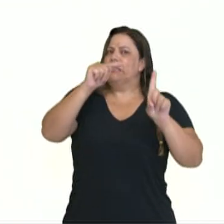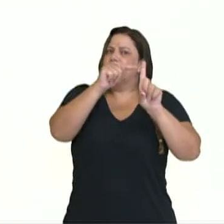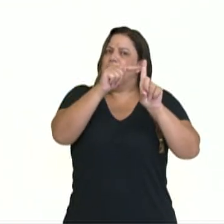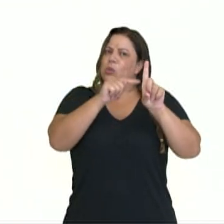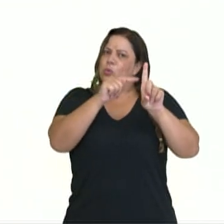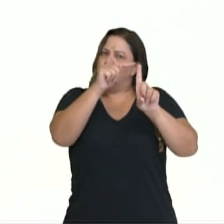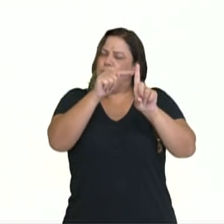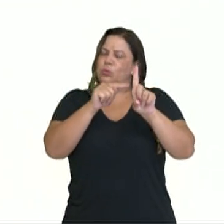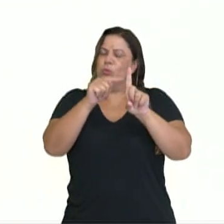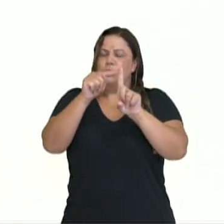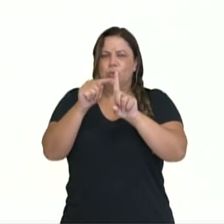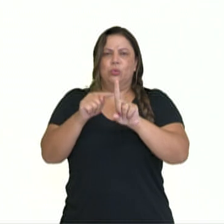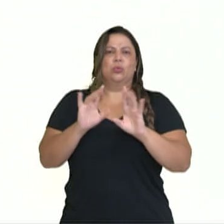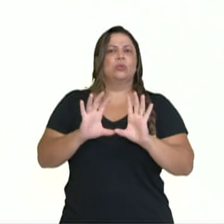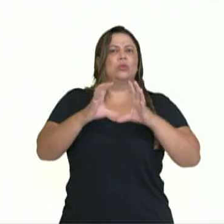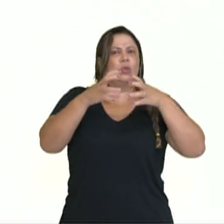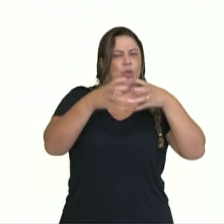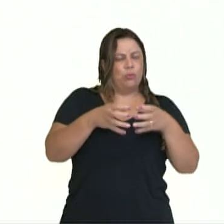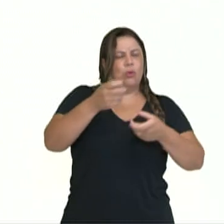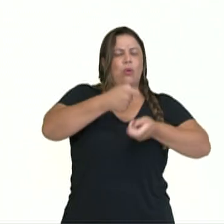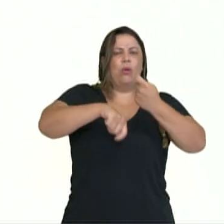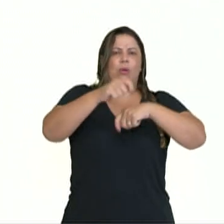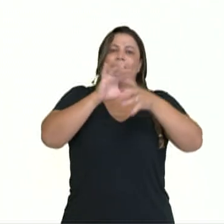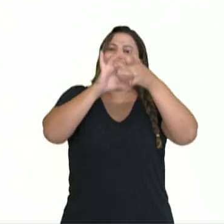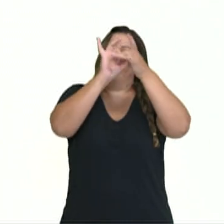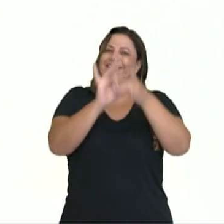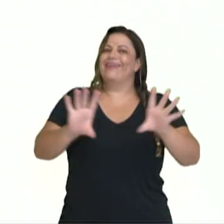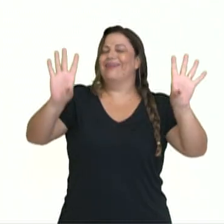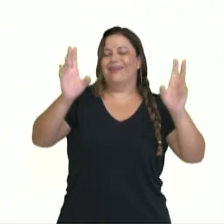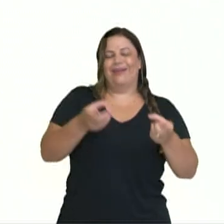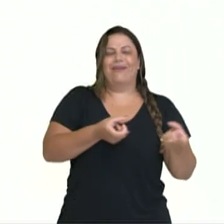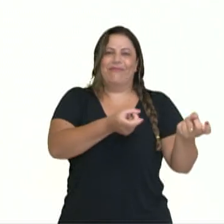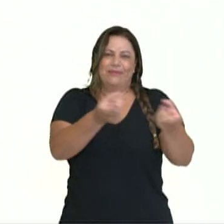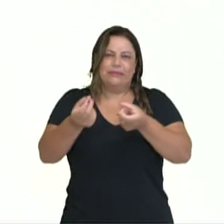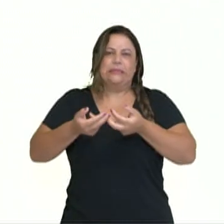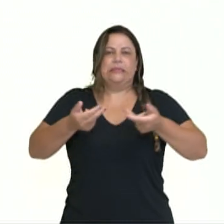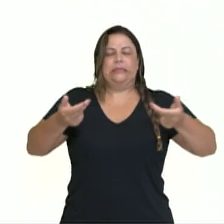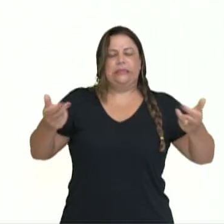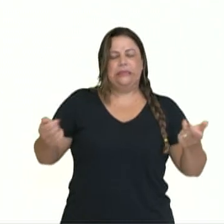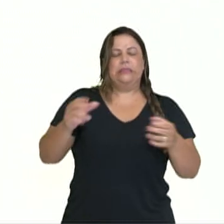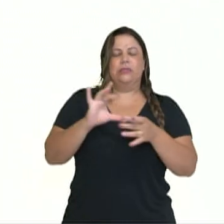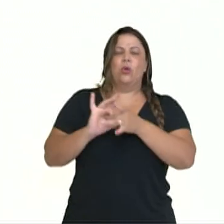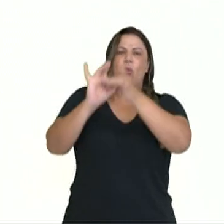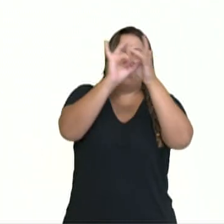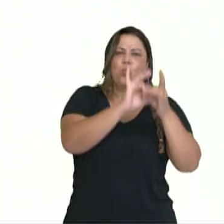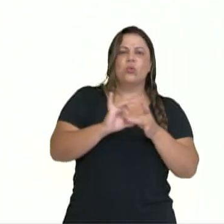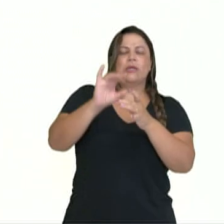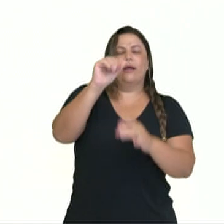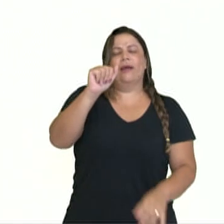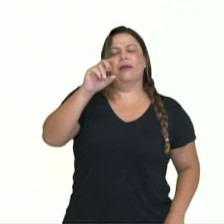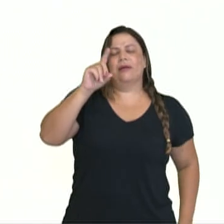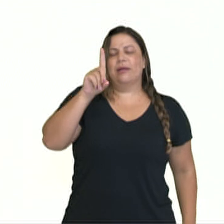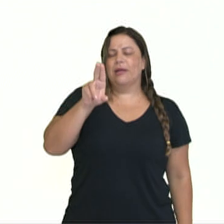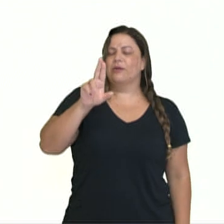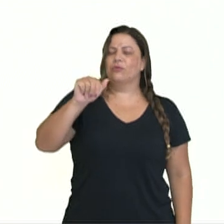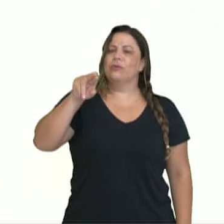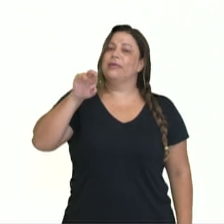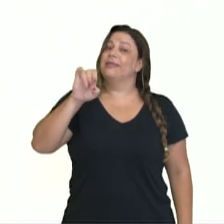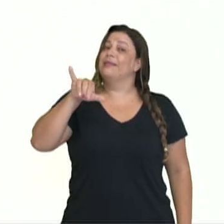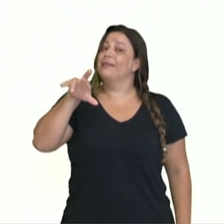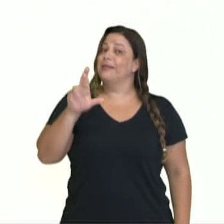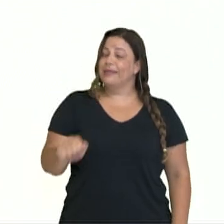blocos econômicos, a área de livre comércio, liberdade total, união aduaneira, que estabelece a tarifa externa comum,